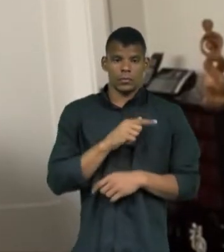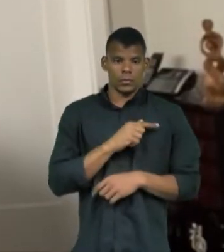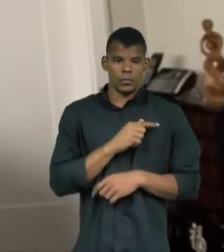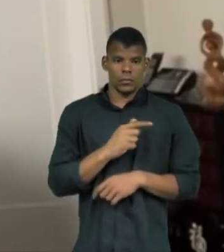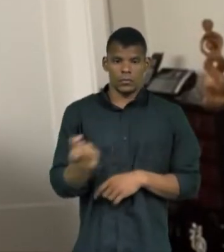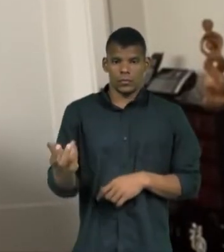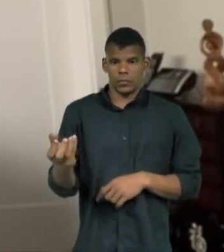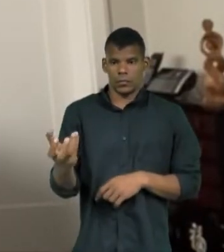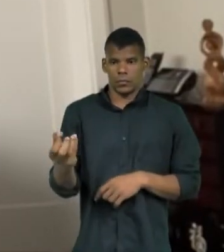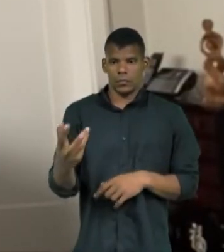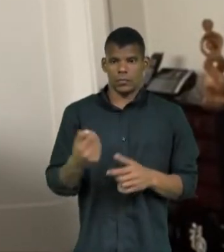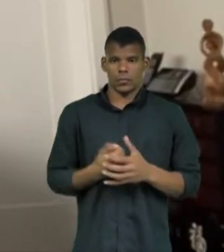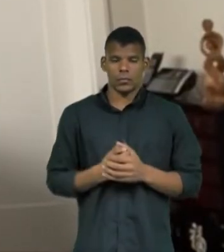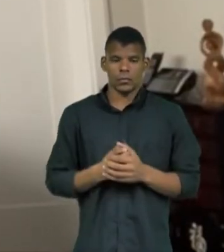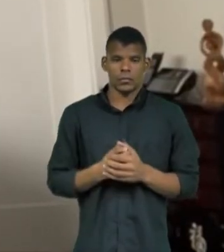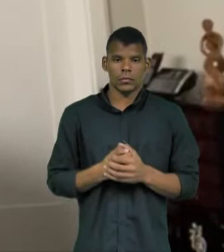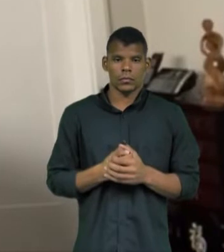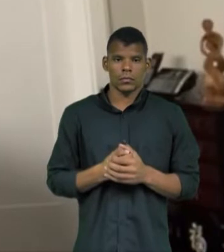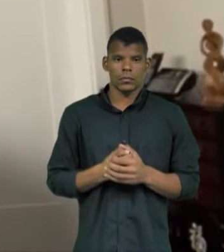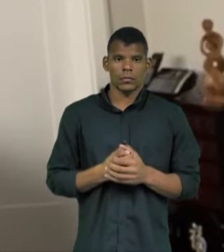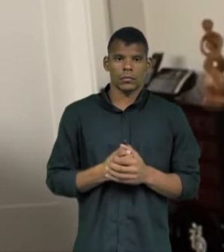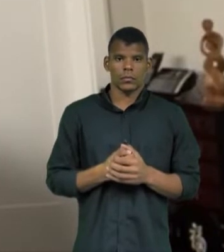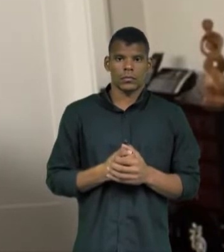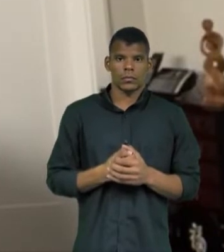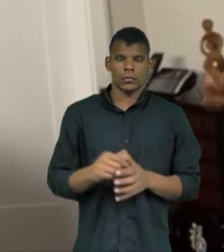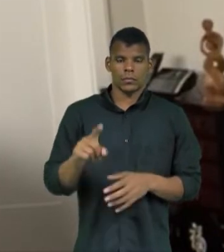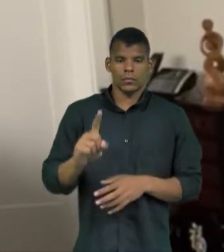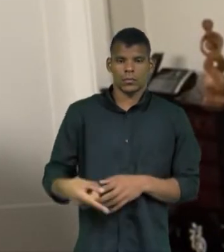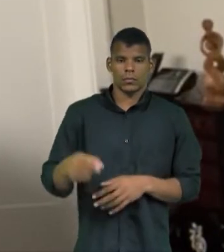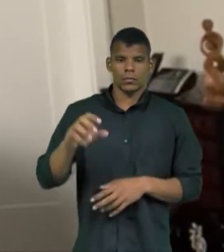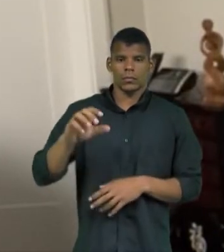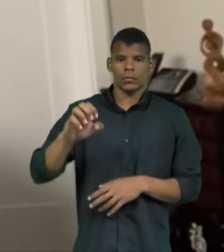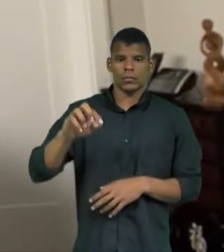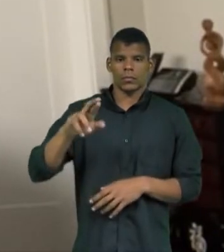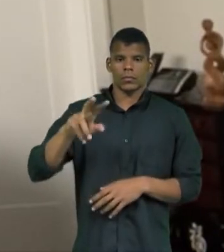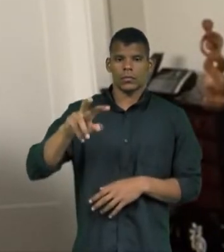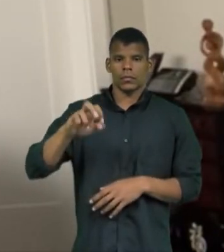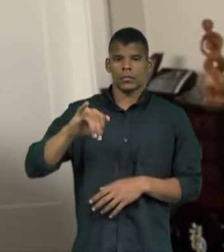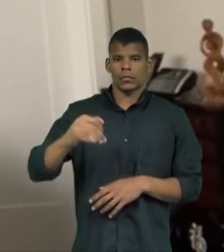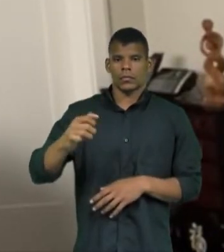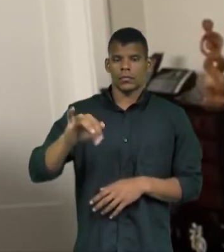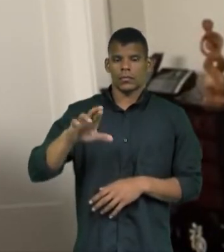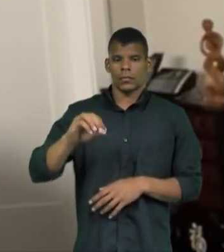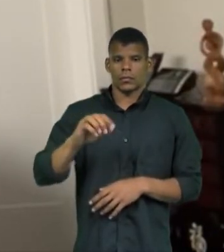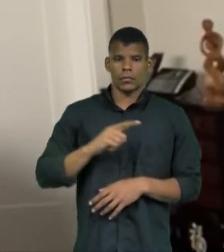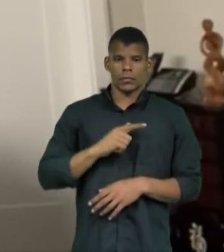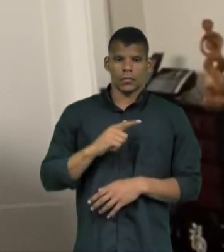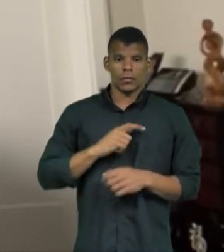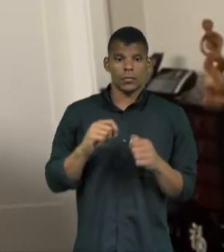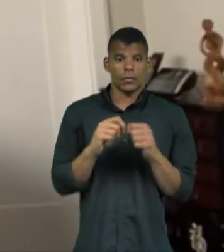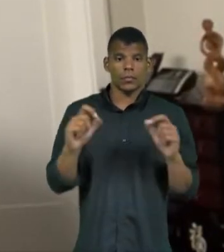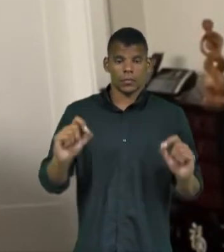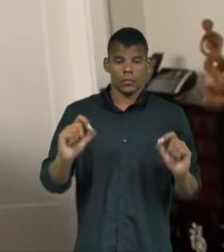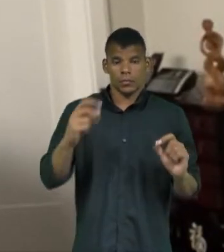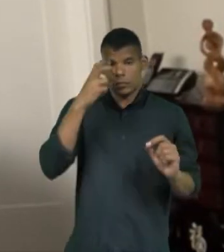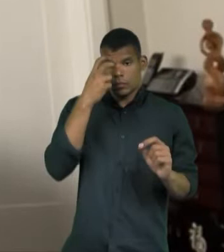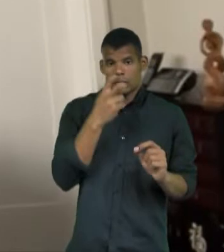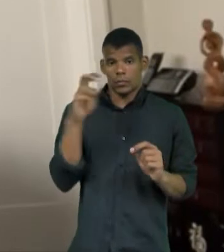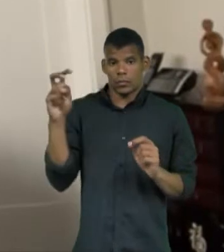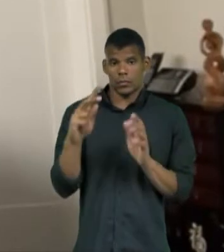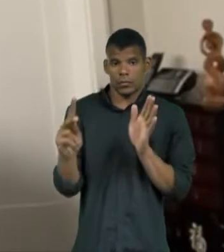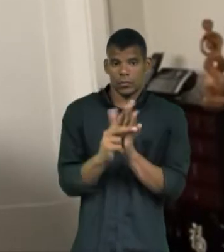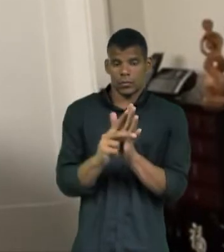São mais de mil cervejeiros, pequenos cervejeiros, que fazem a cultura da cerveja, que são